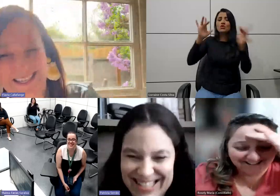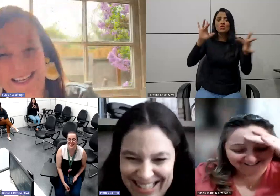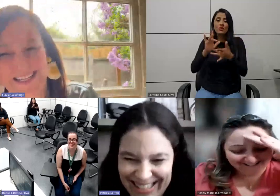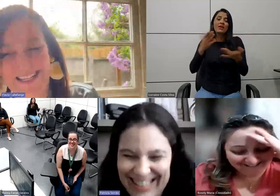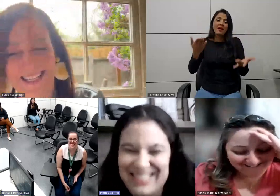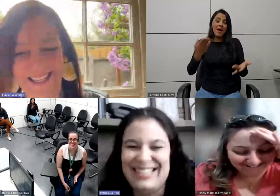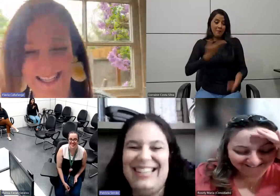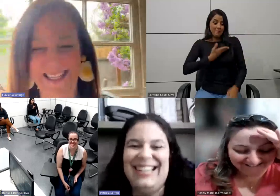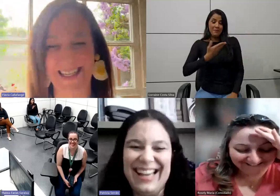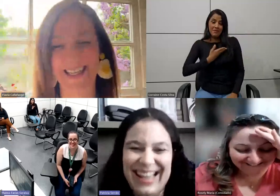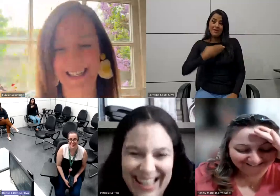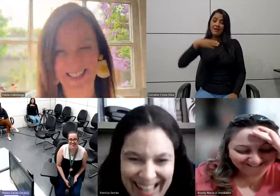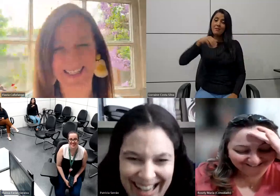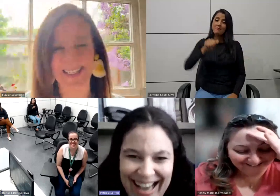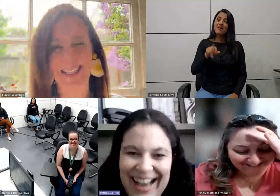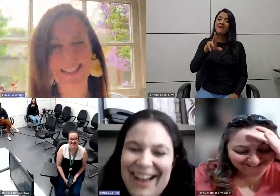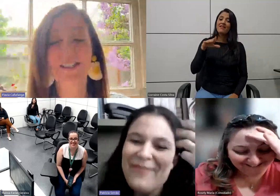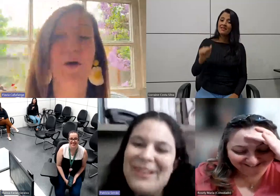Maria de Jesus,